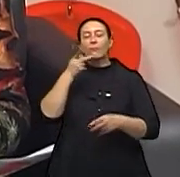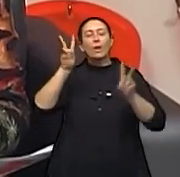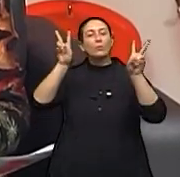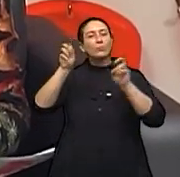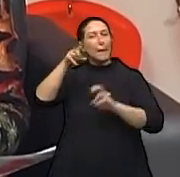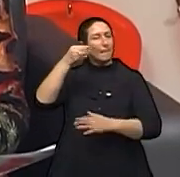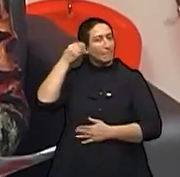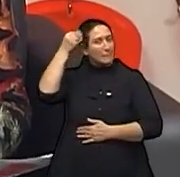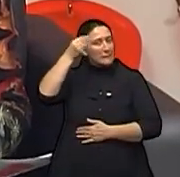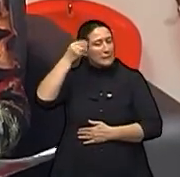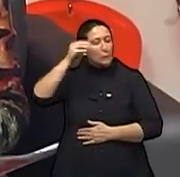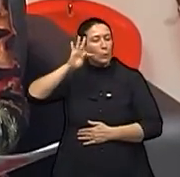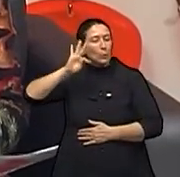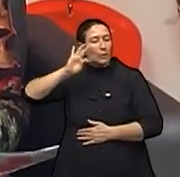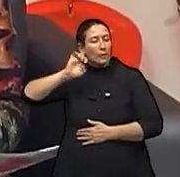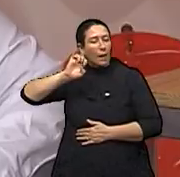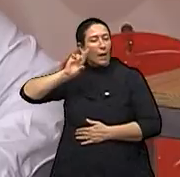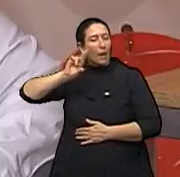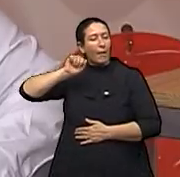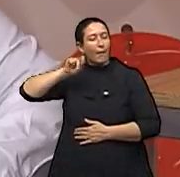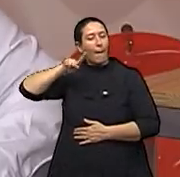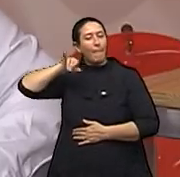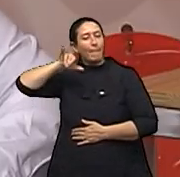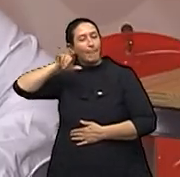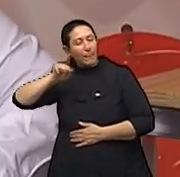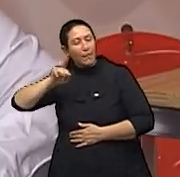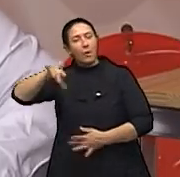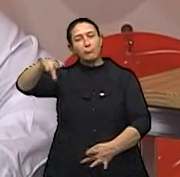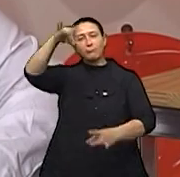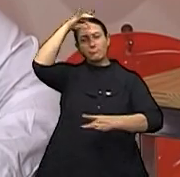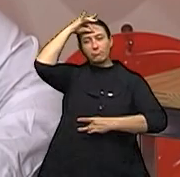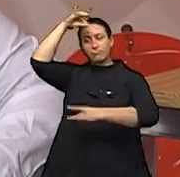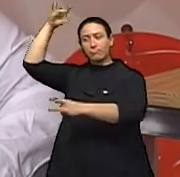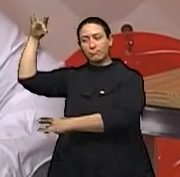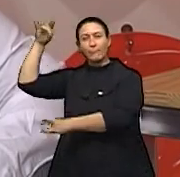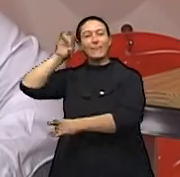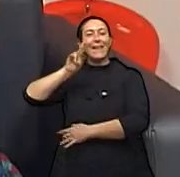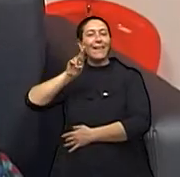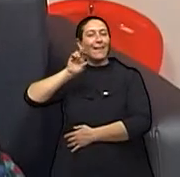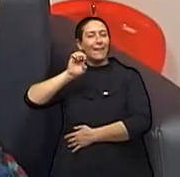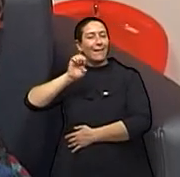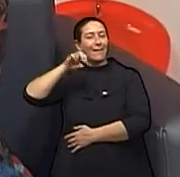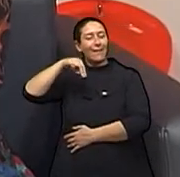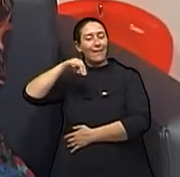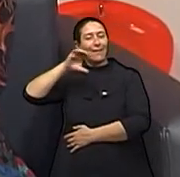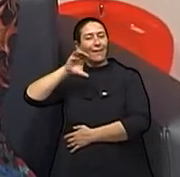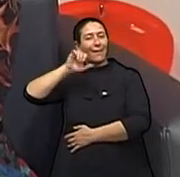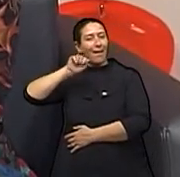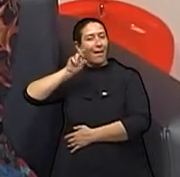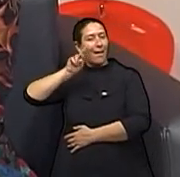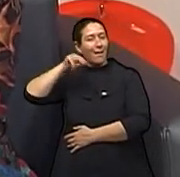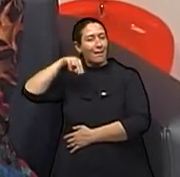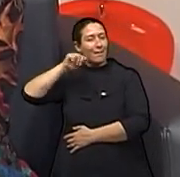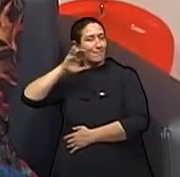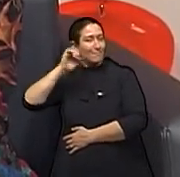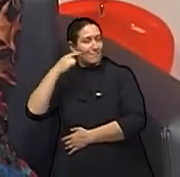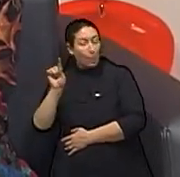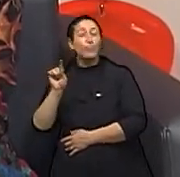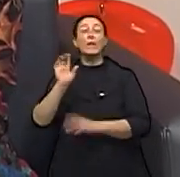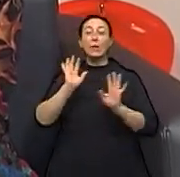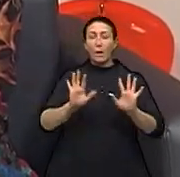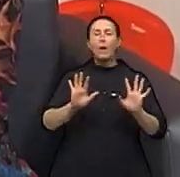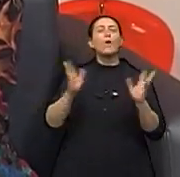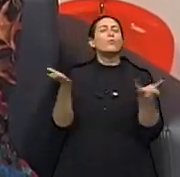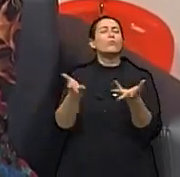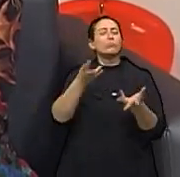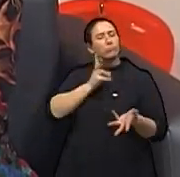reencarnacionista com a Ângela Boroni. E agora nós vamos continuar falando aqui sobre